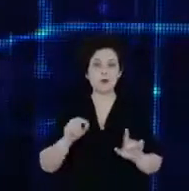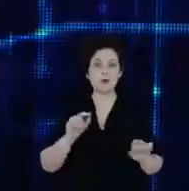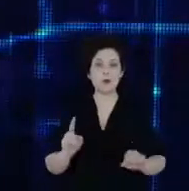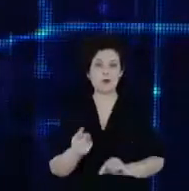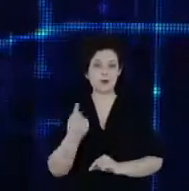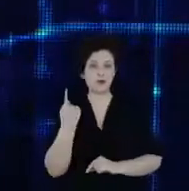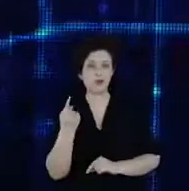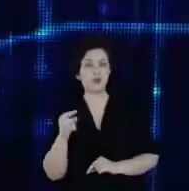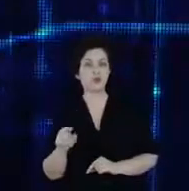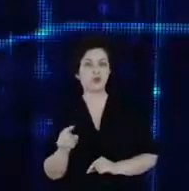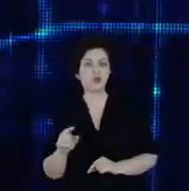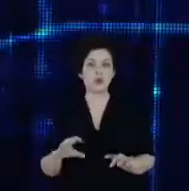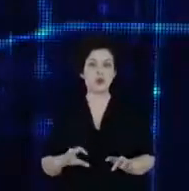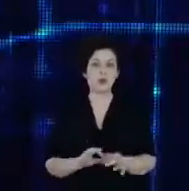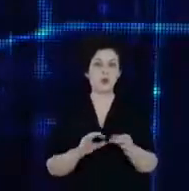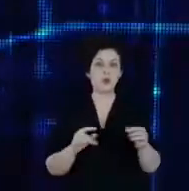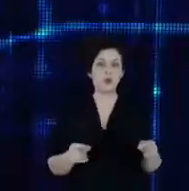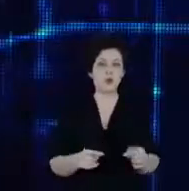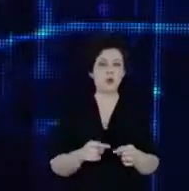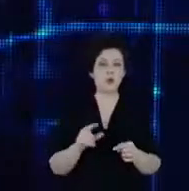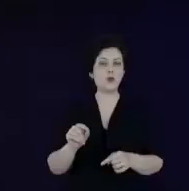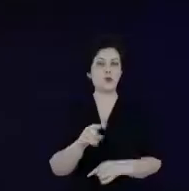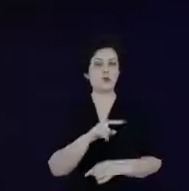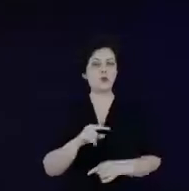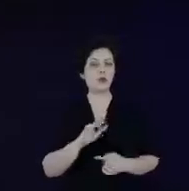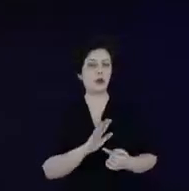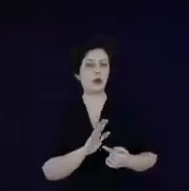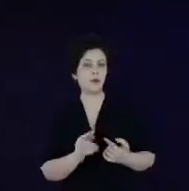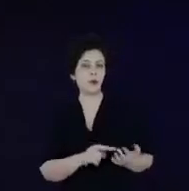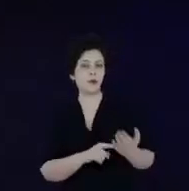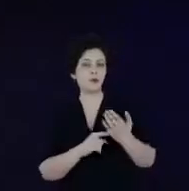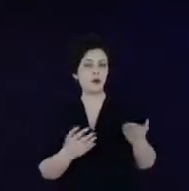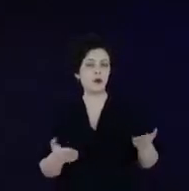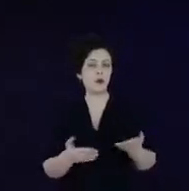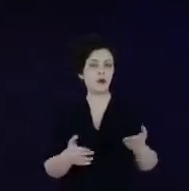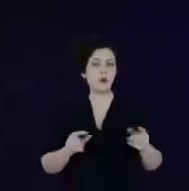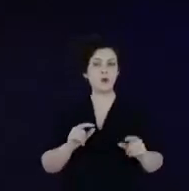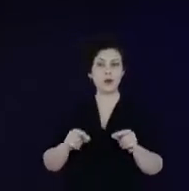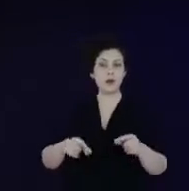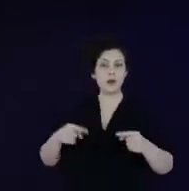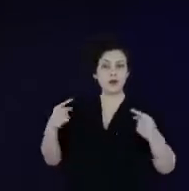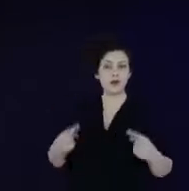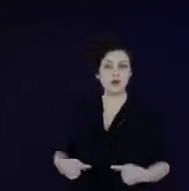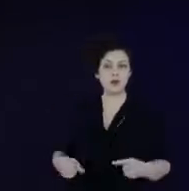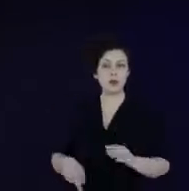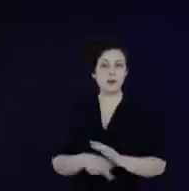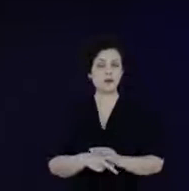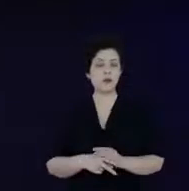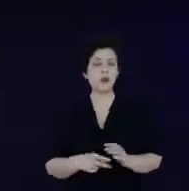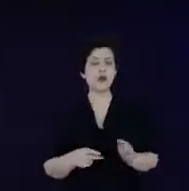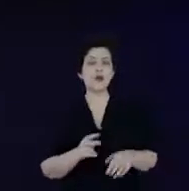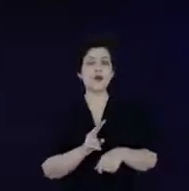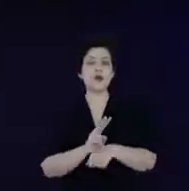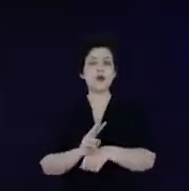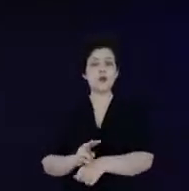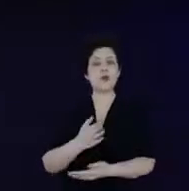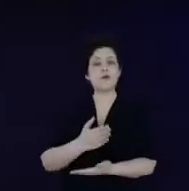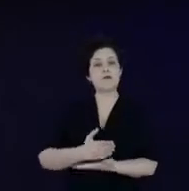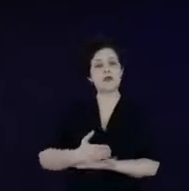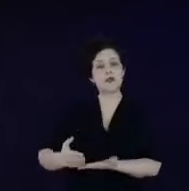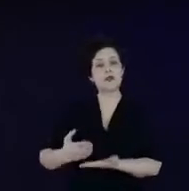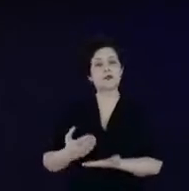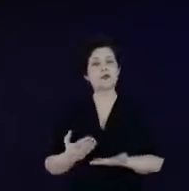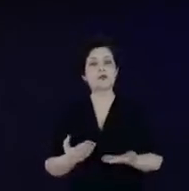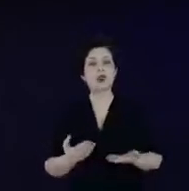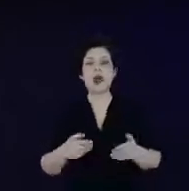casa com o que você apresentou agora que é um desafio no financiamento de ações de eficiência energética